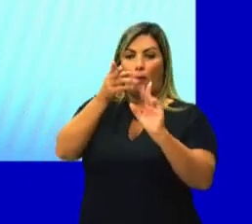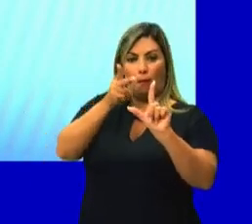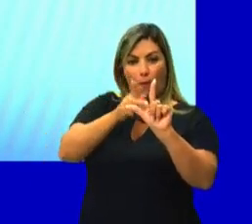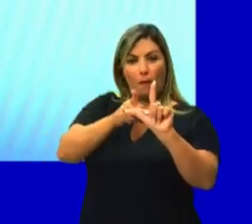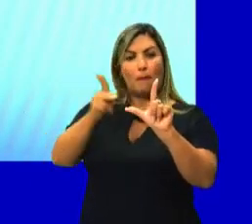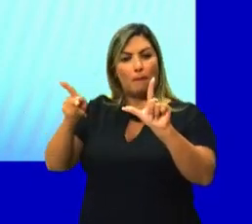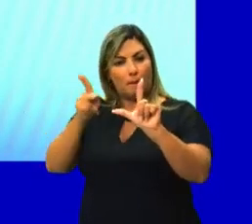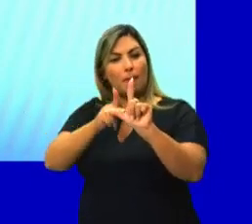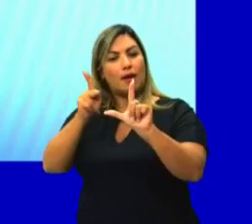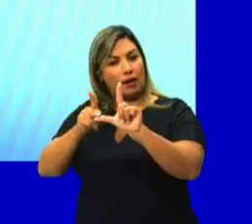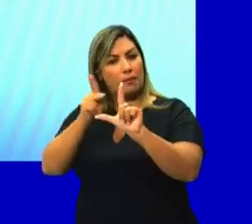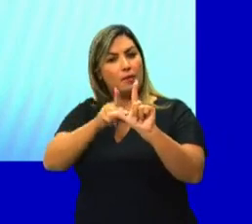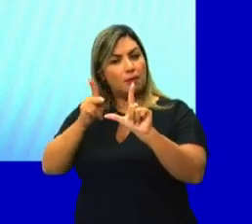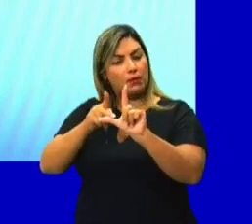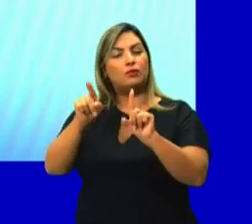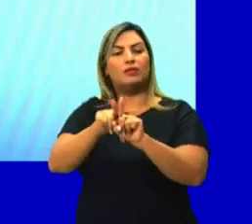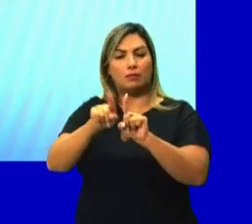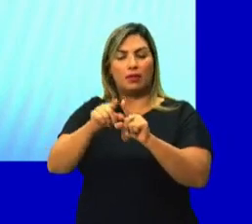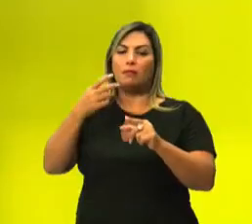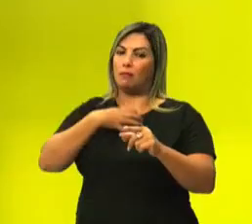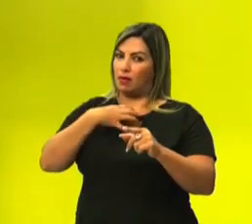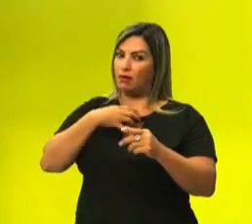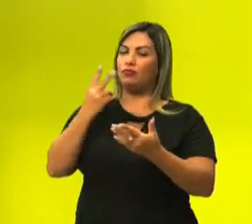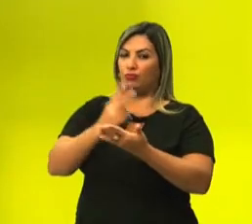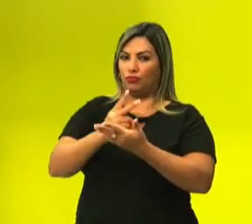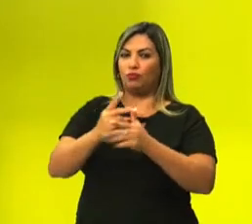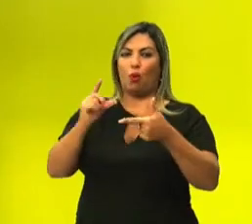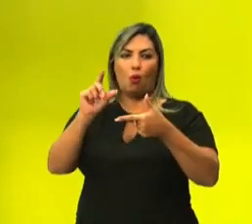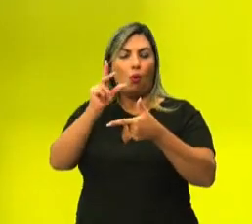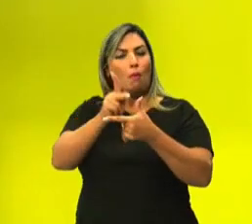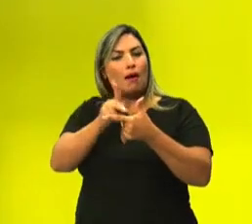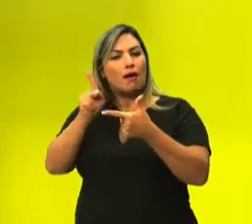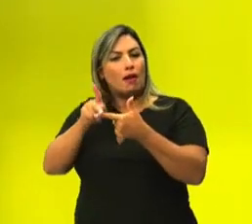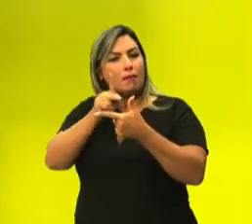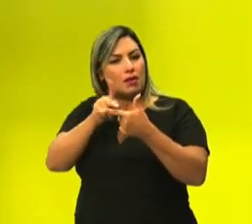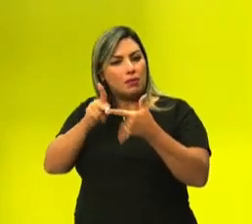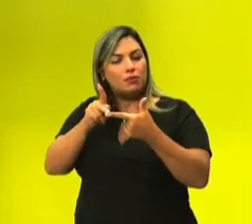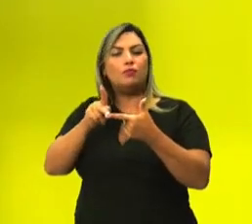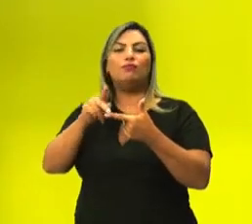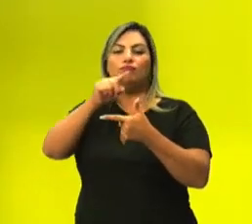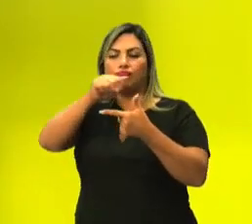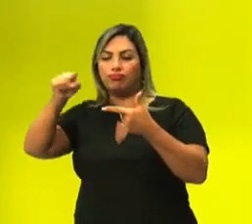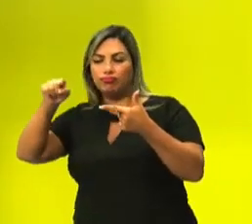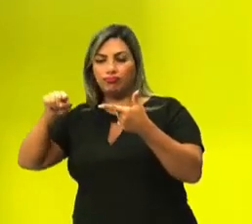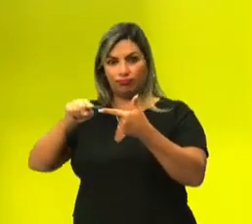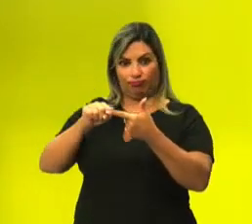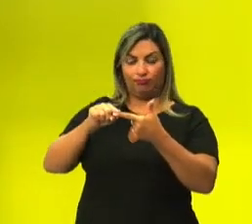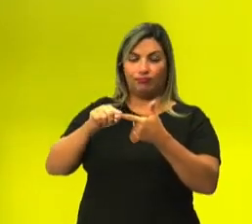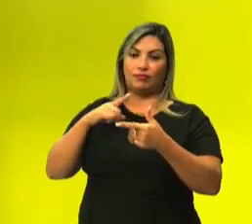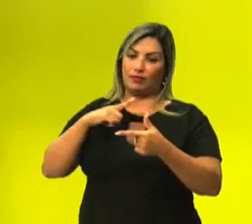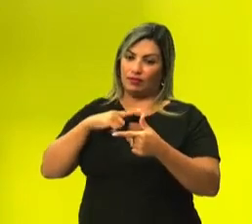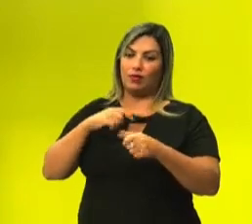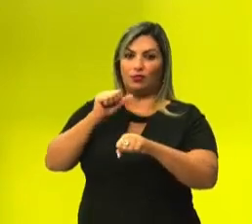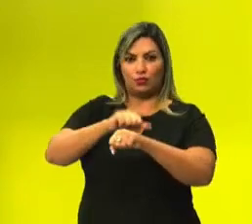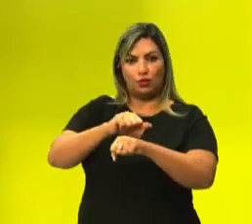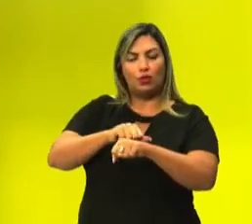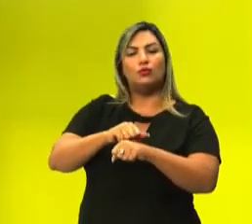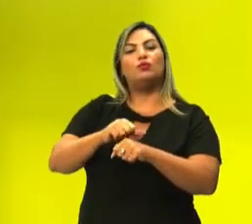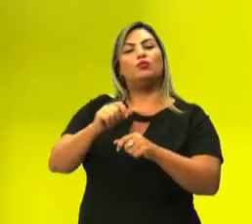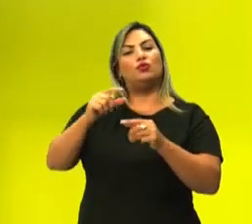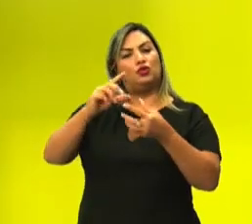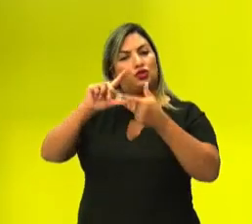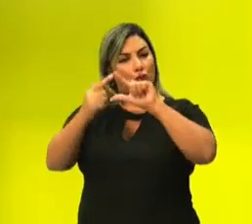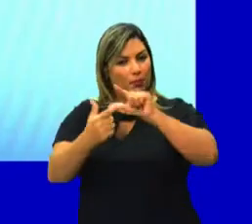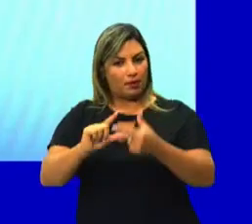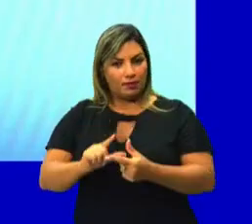mesma forma e pirâmide da mesma forma. Então, poliedros são sólidos geométricos formados por segmentos de retas,